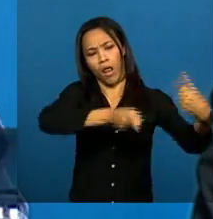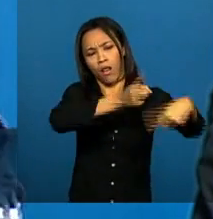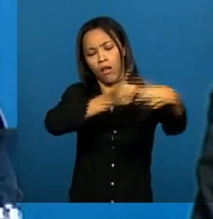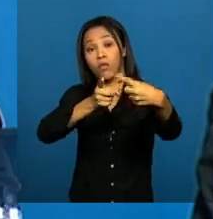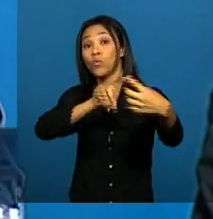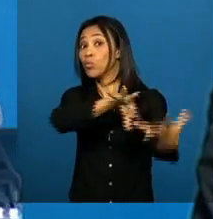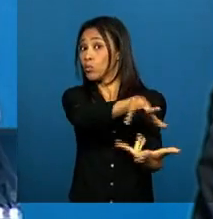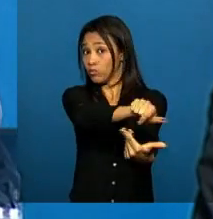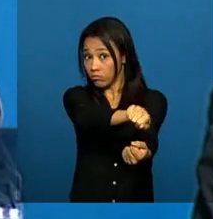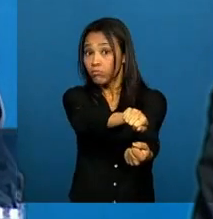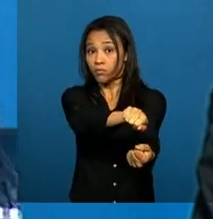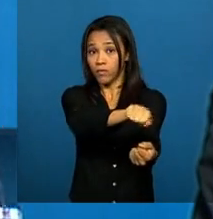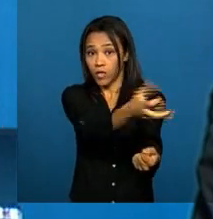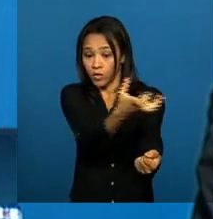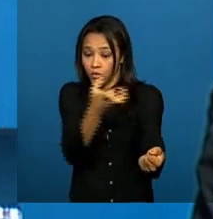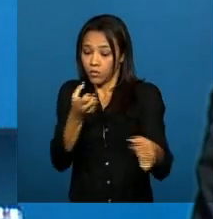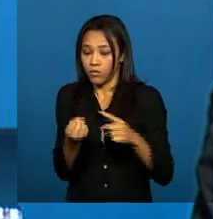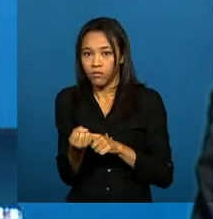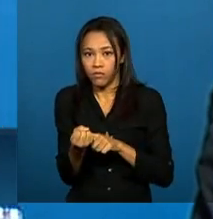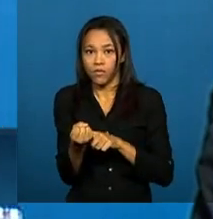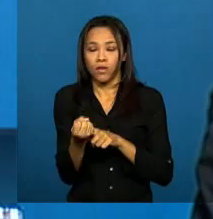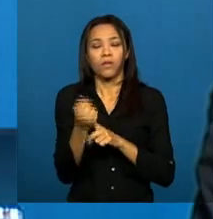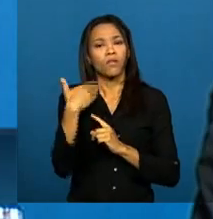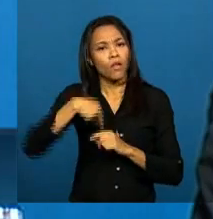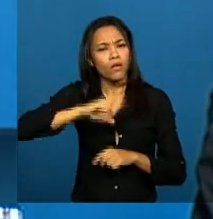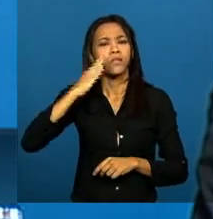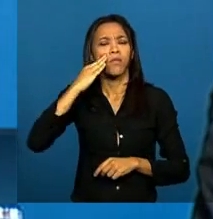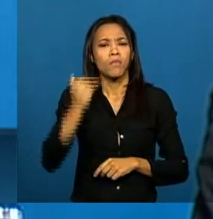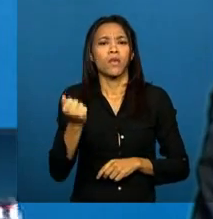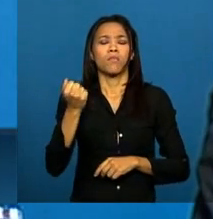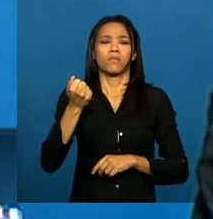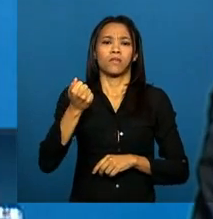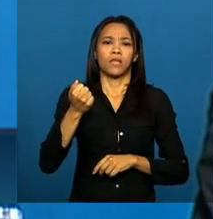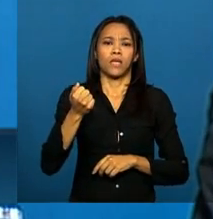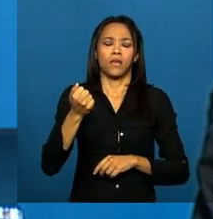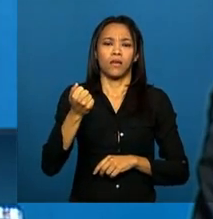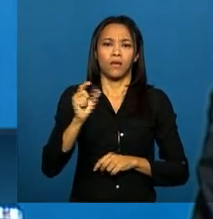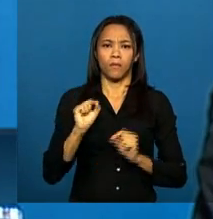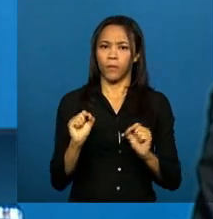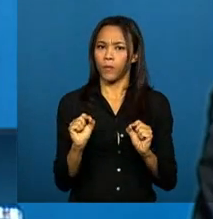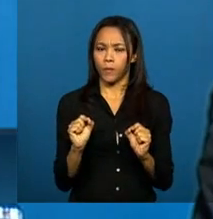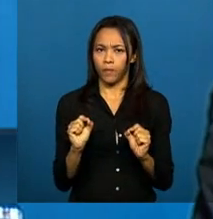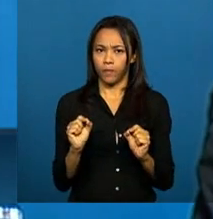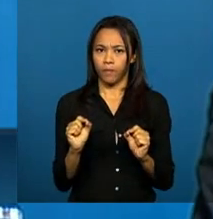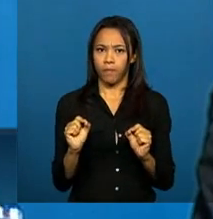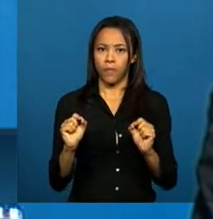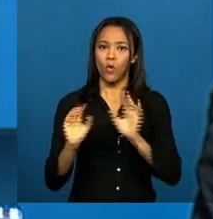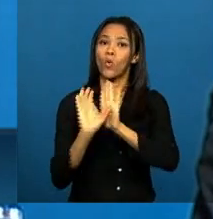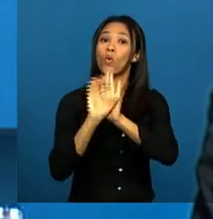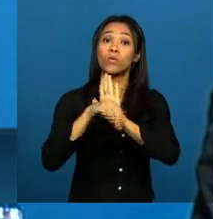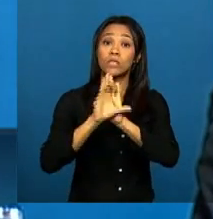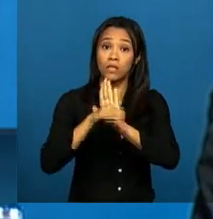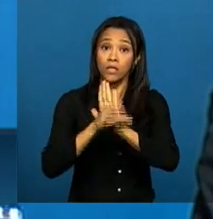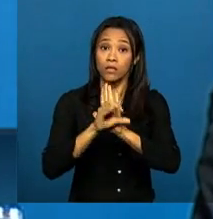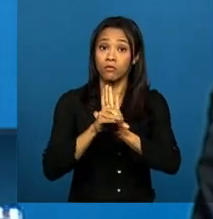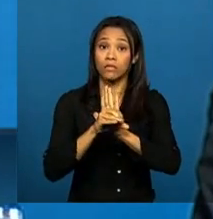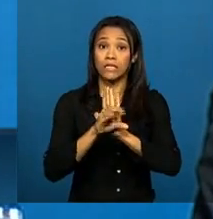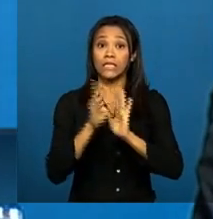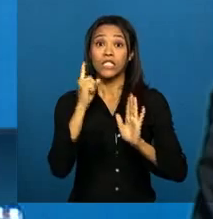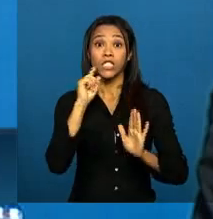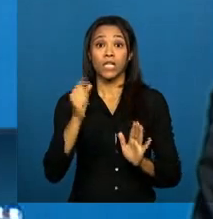Todos nós sabemos que a sociedade da informação e o conceito de privacidade